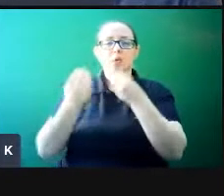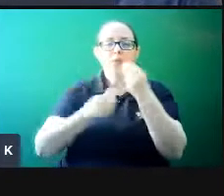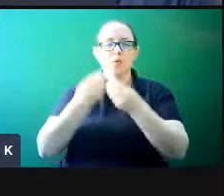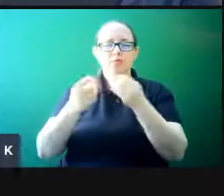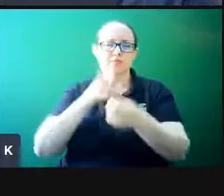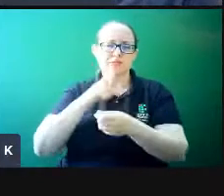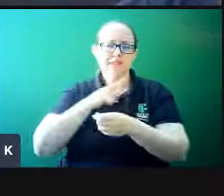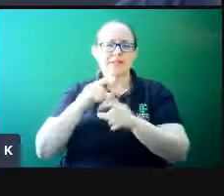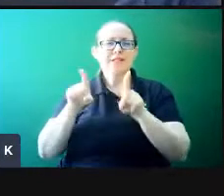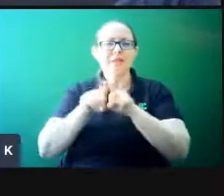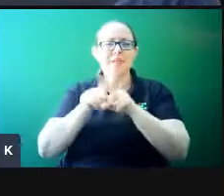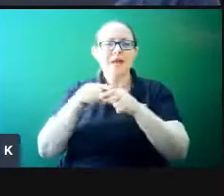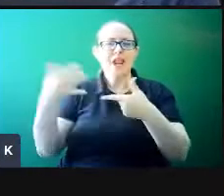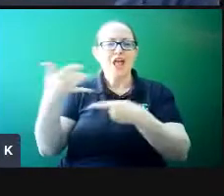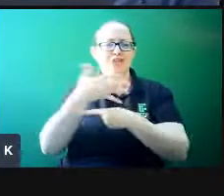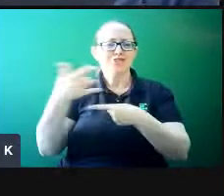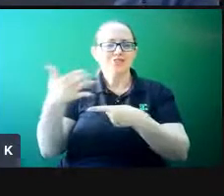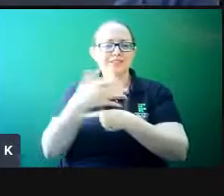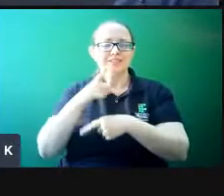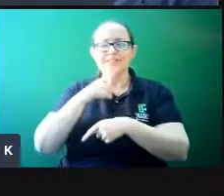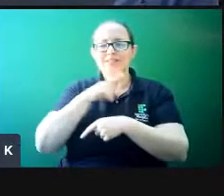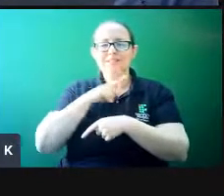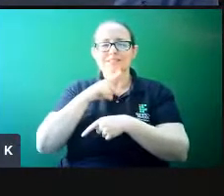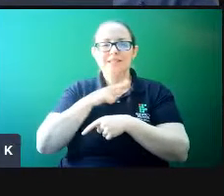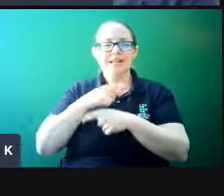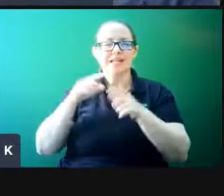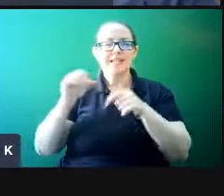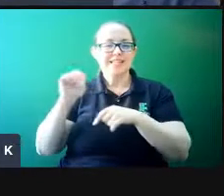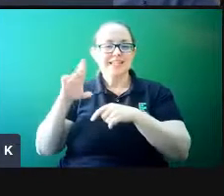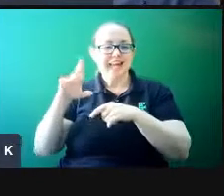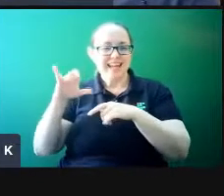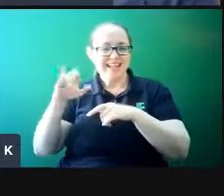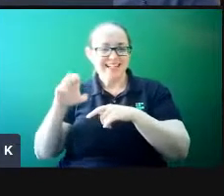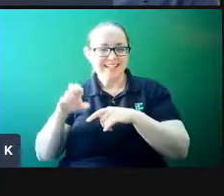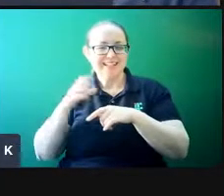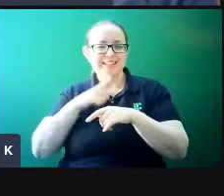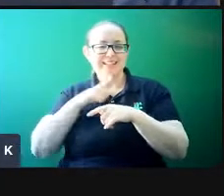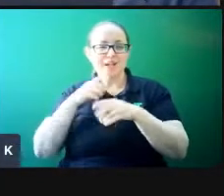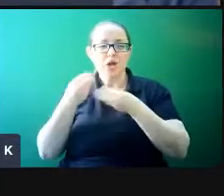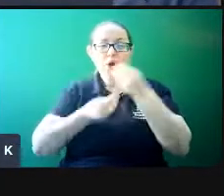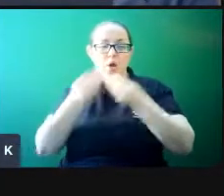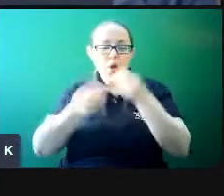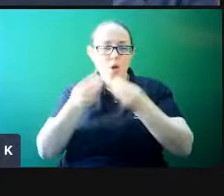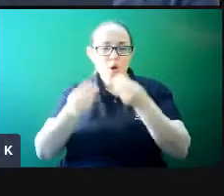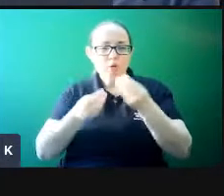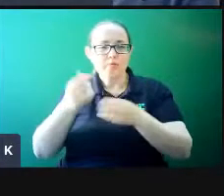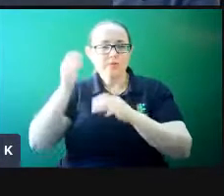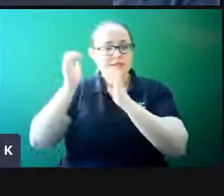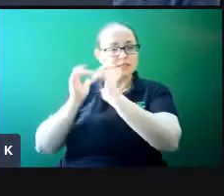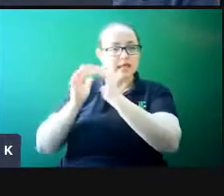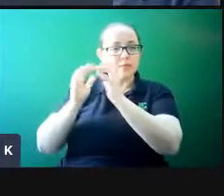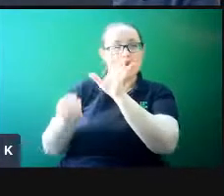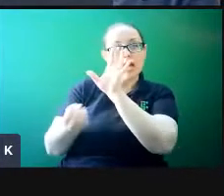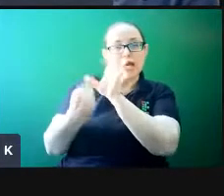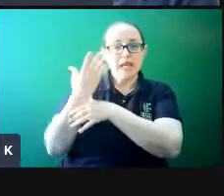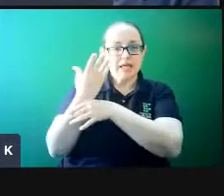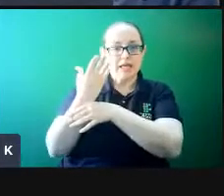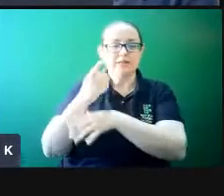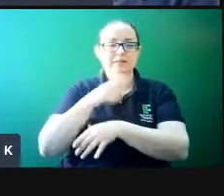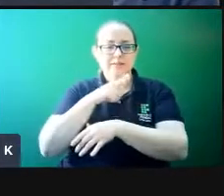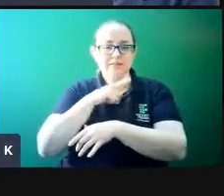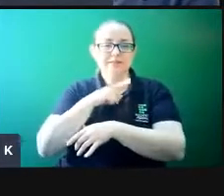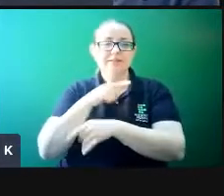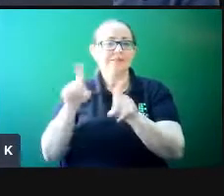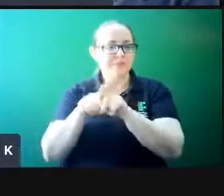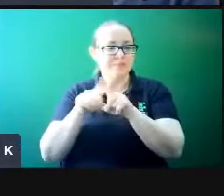série do Netflix, não sei se vocês já assistiram, Como o Cérebro Cria, esse livro originou essa série, e ele aqui no livro ele detalha